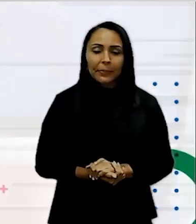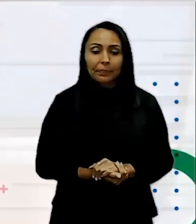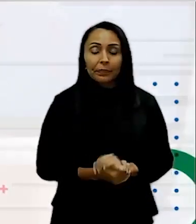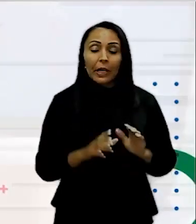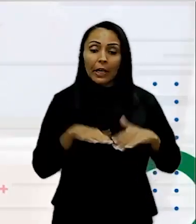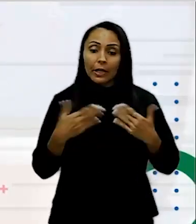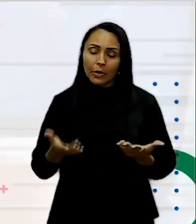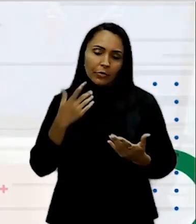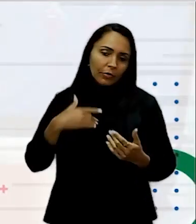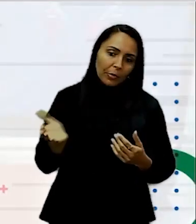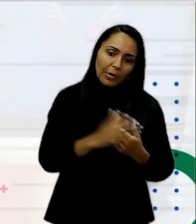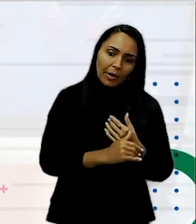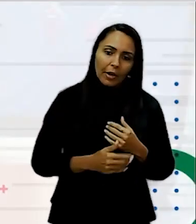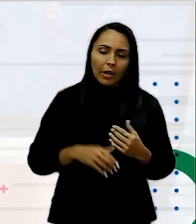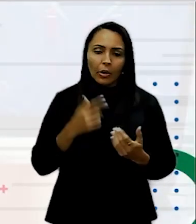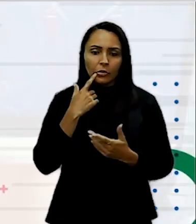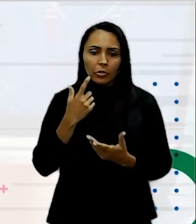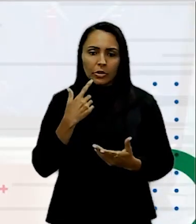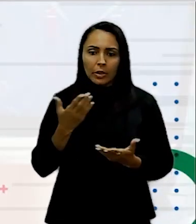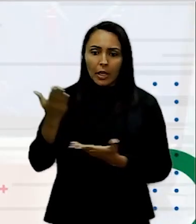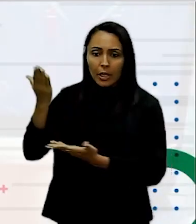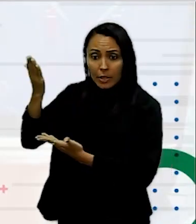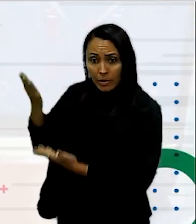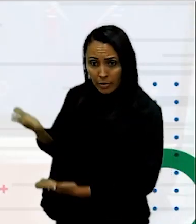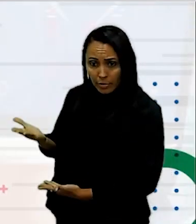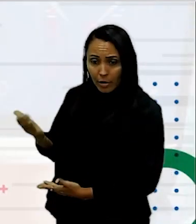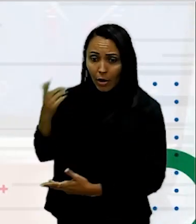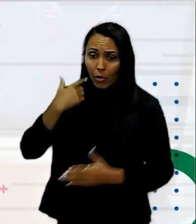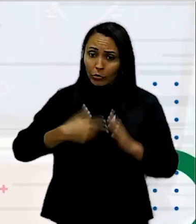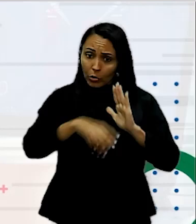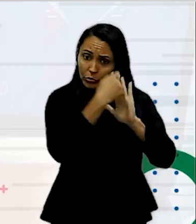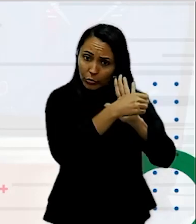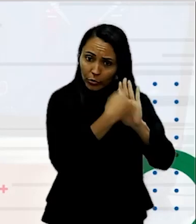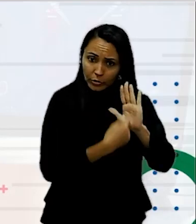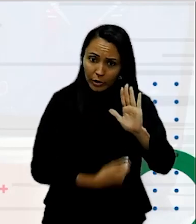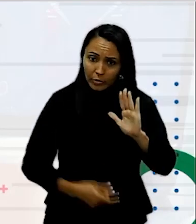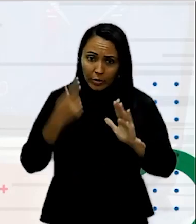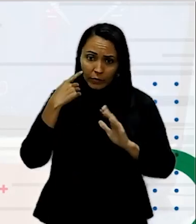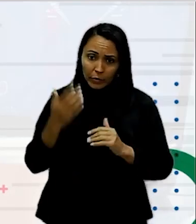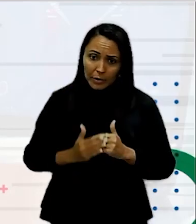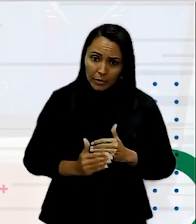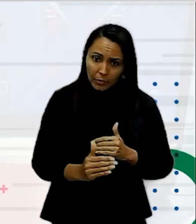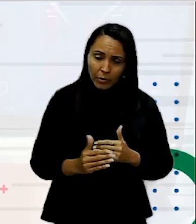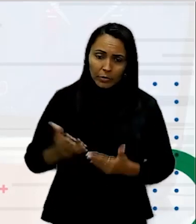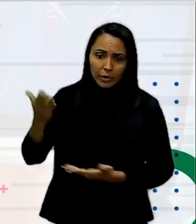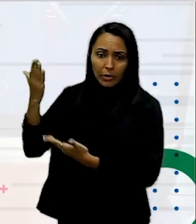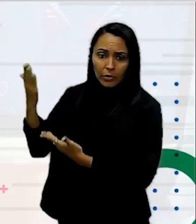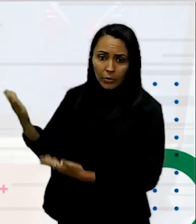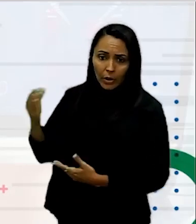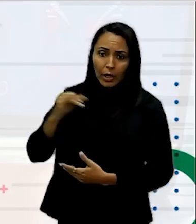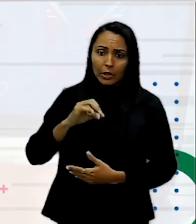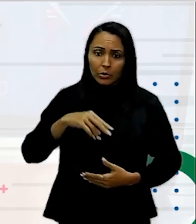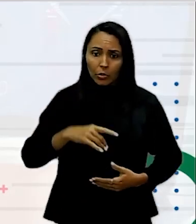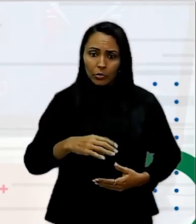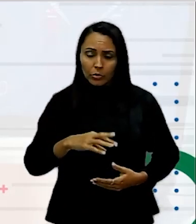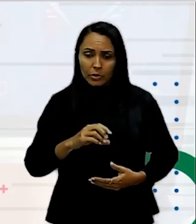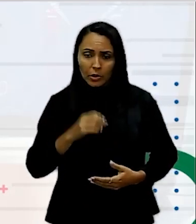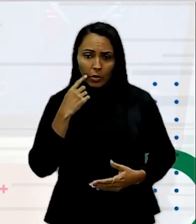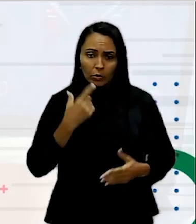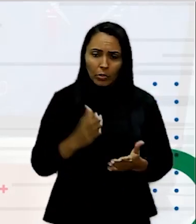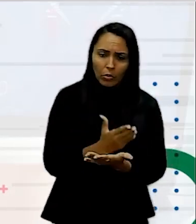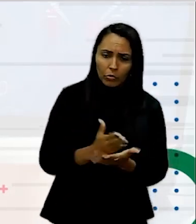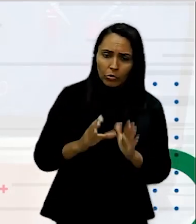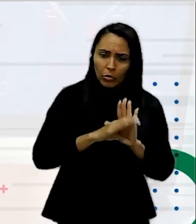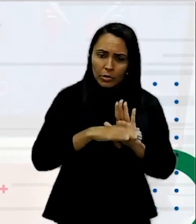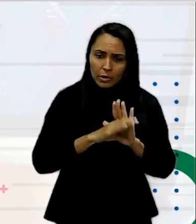Então vamos lá, eu trouxe aqui o nosso roteiro, a gente vai começar com a introdução, eu vou apresentar alguns conceitos iniciais de UI